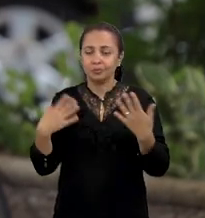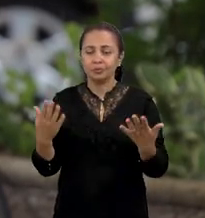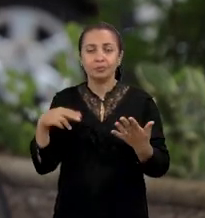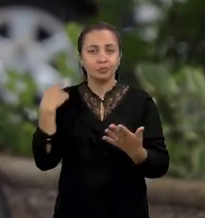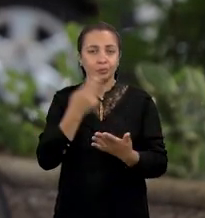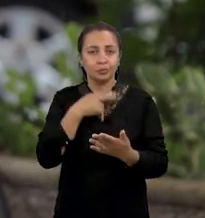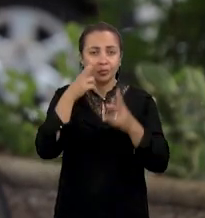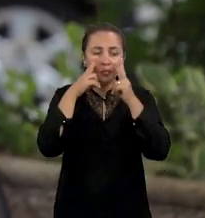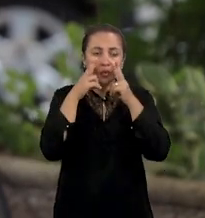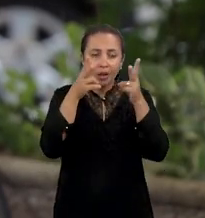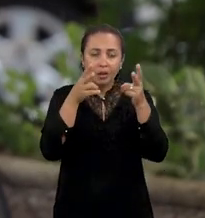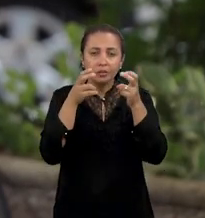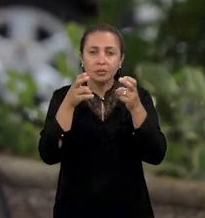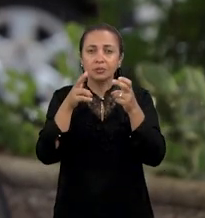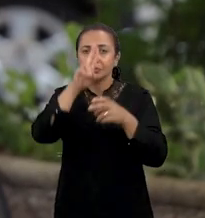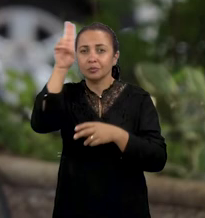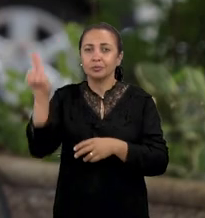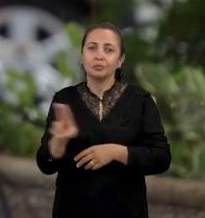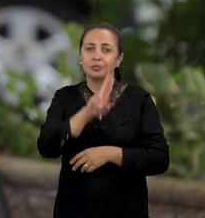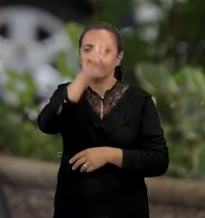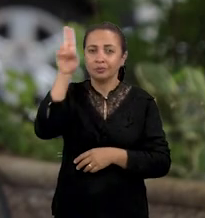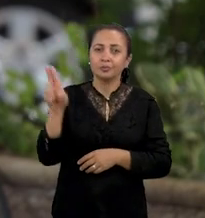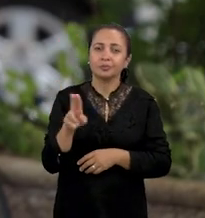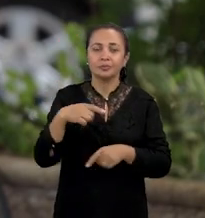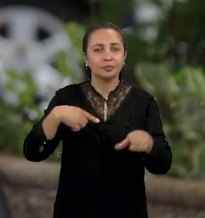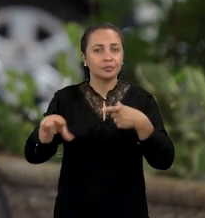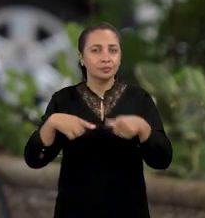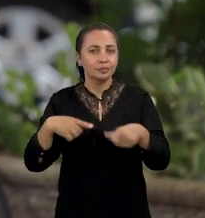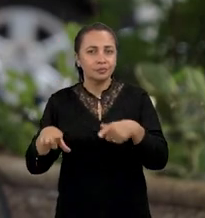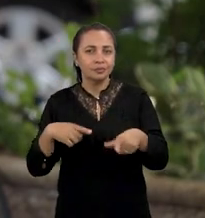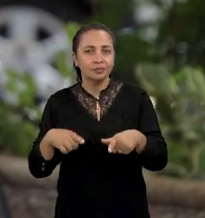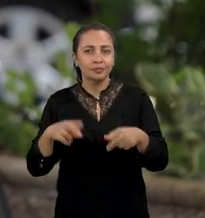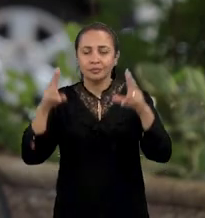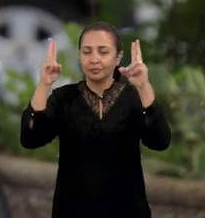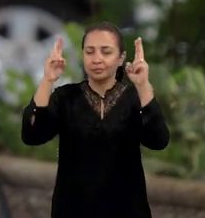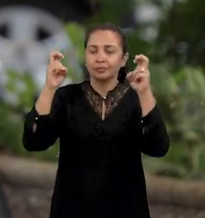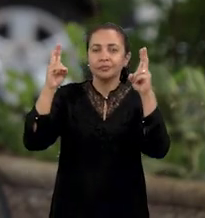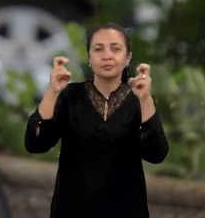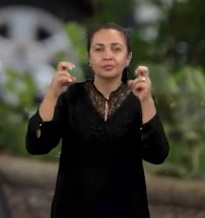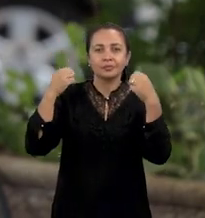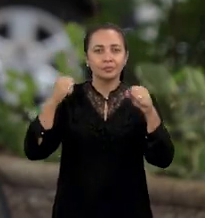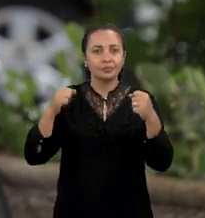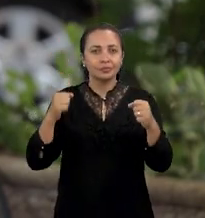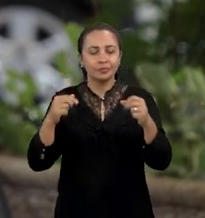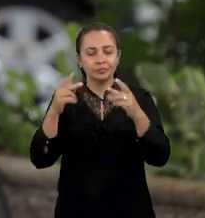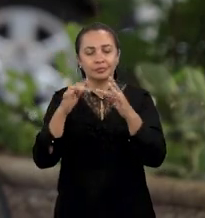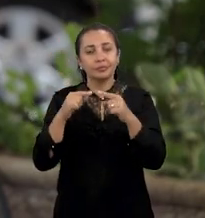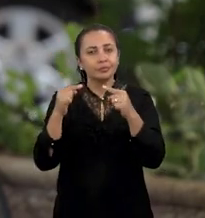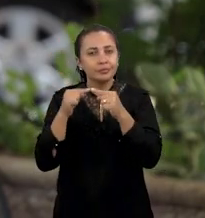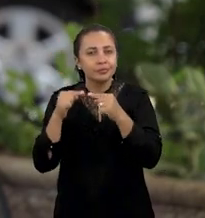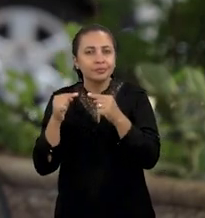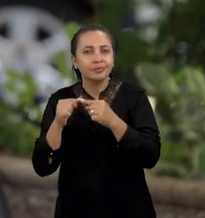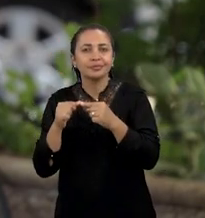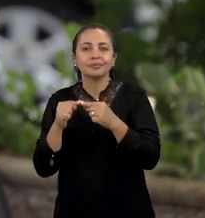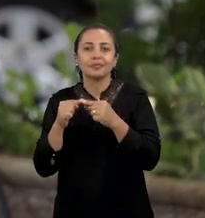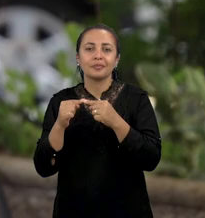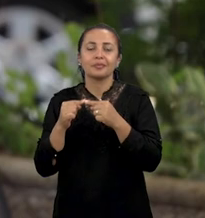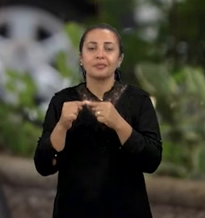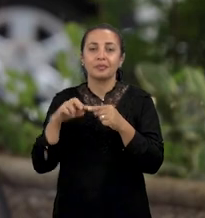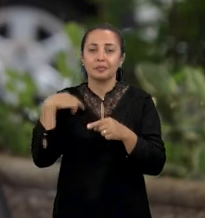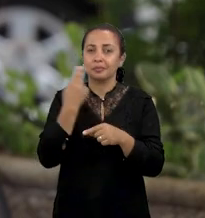quando a gente vê a universidade trabalhando essa temática, que pode ser aplicada